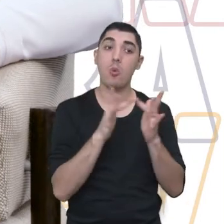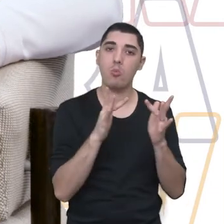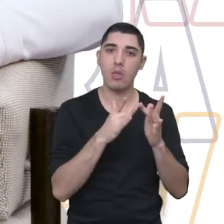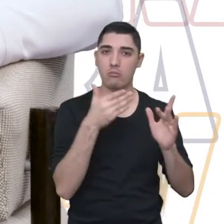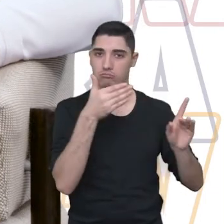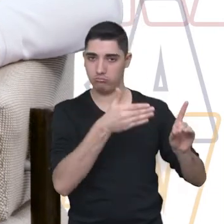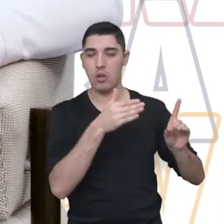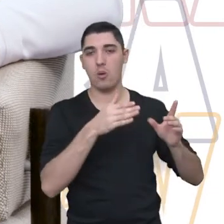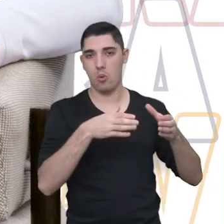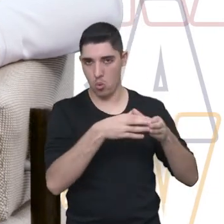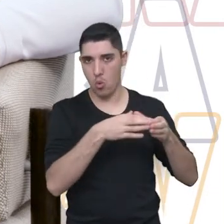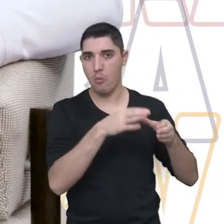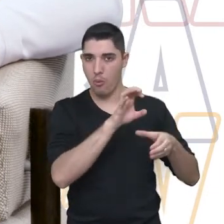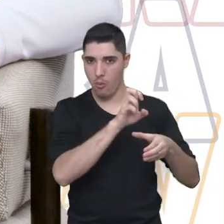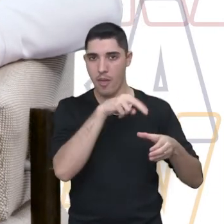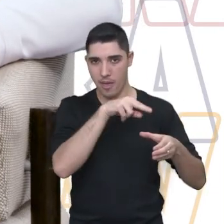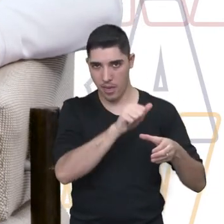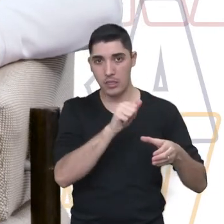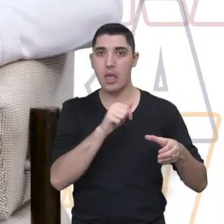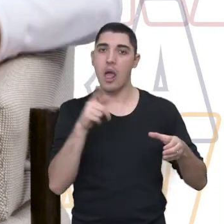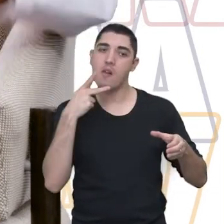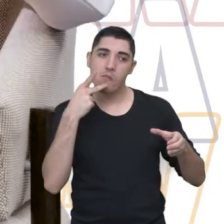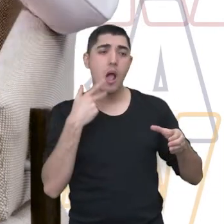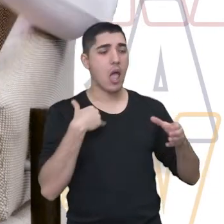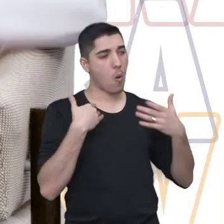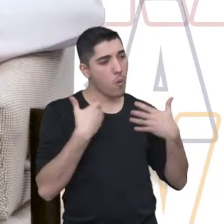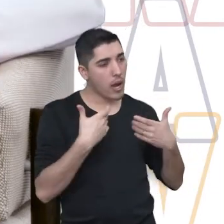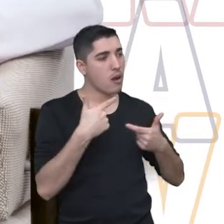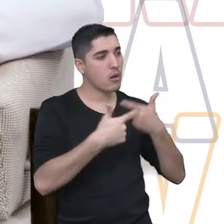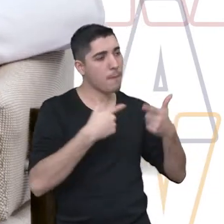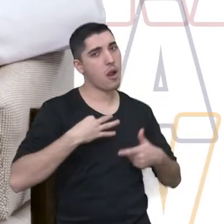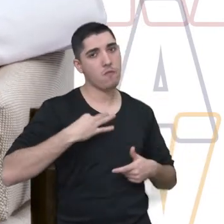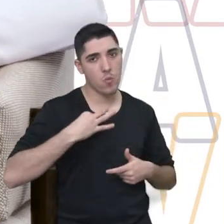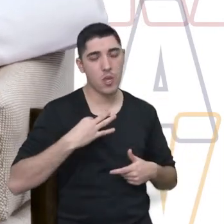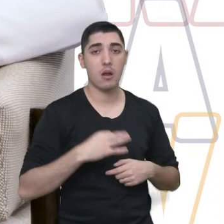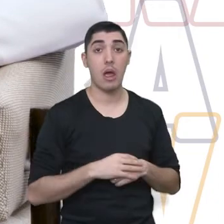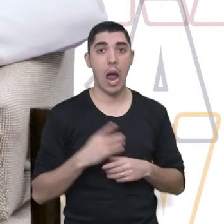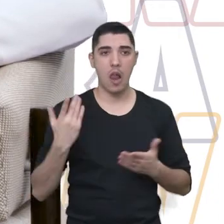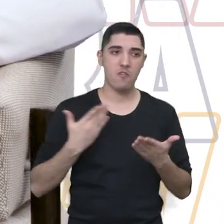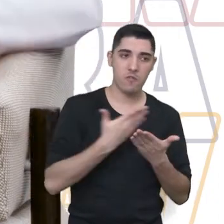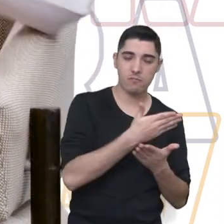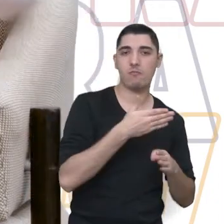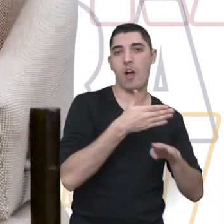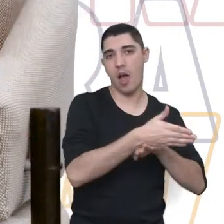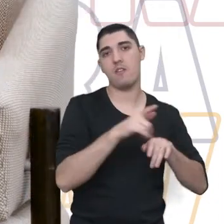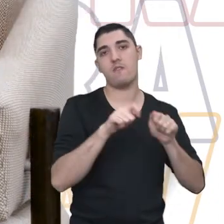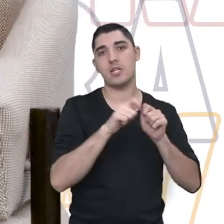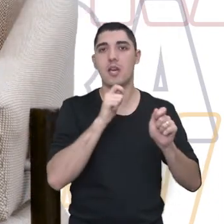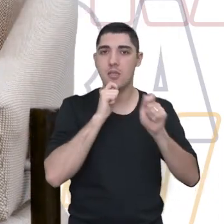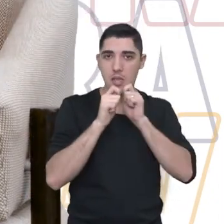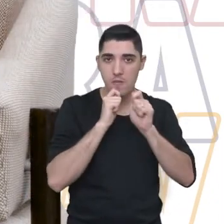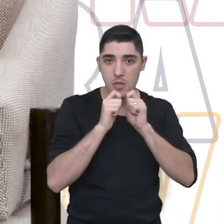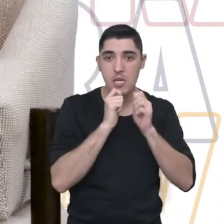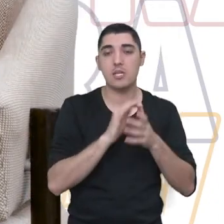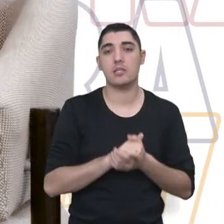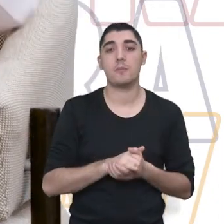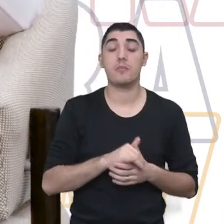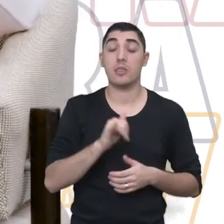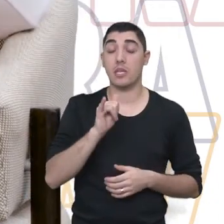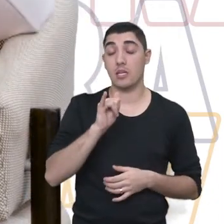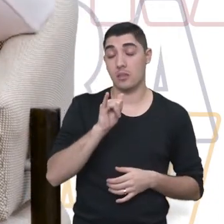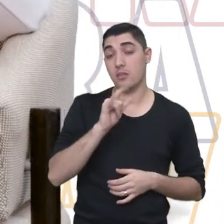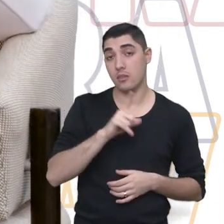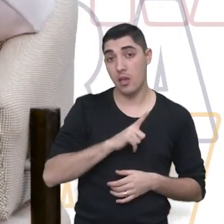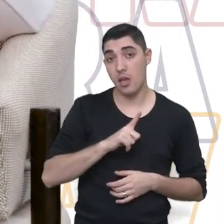ENA, se oferecendo, né? Aí ela vem para uma entrevista, né? Se a pessoa... Nós temos, assim, por